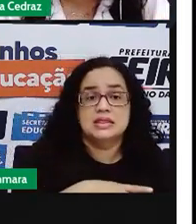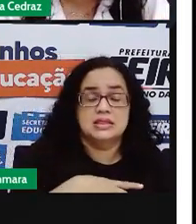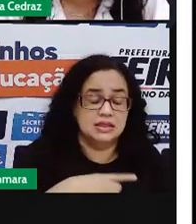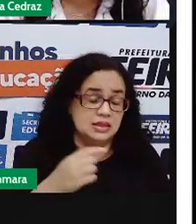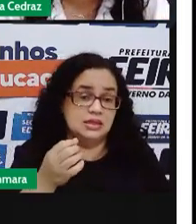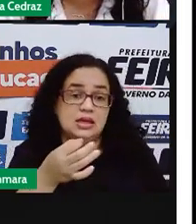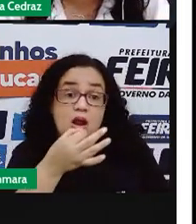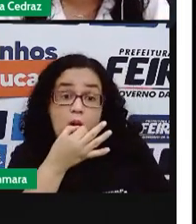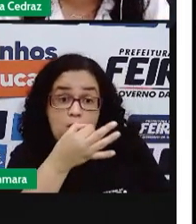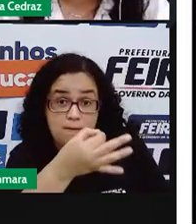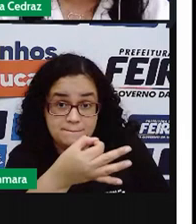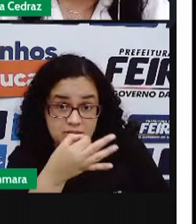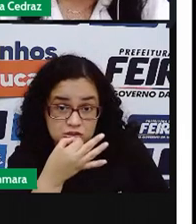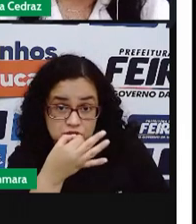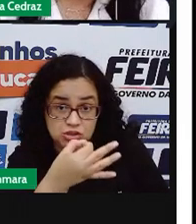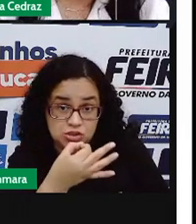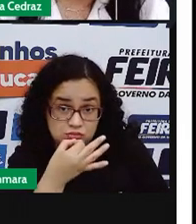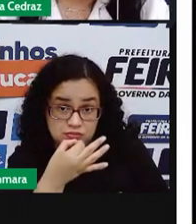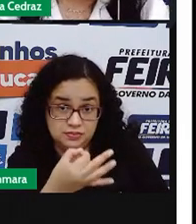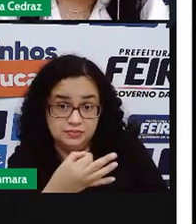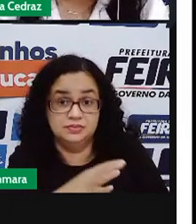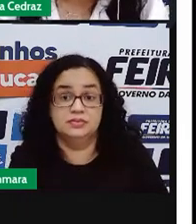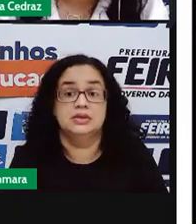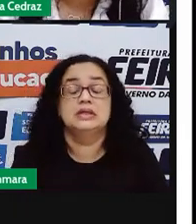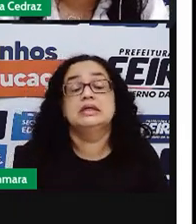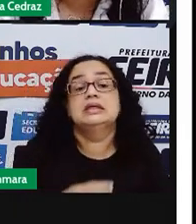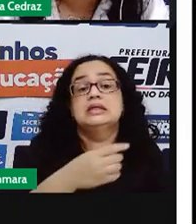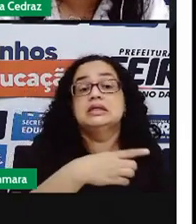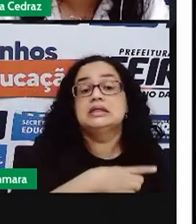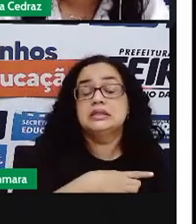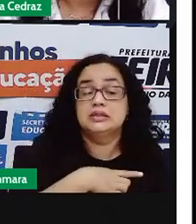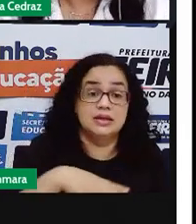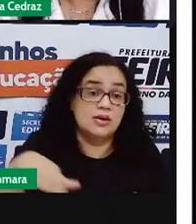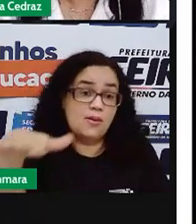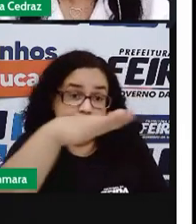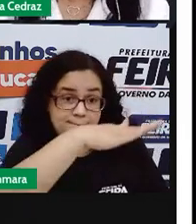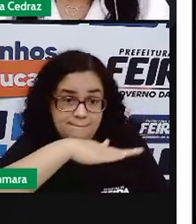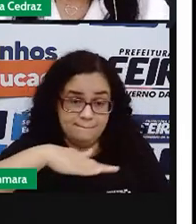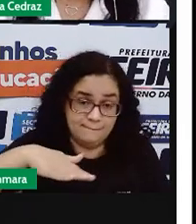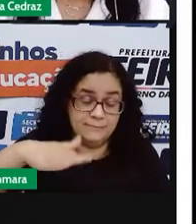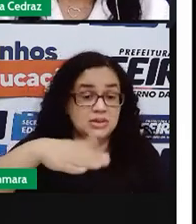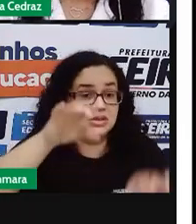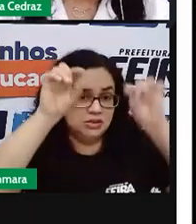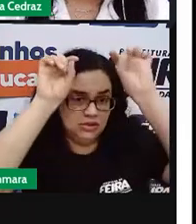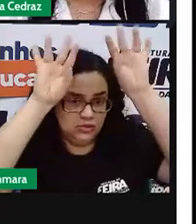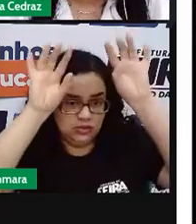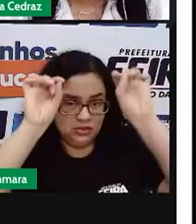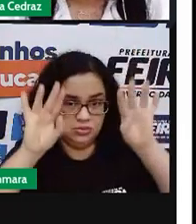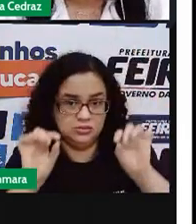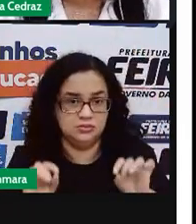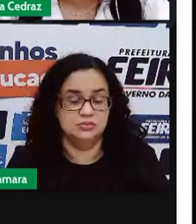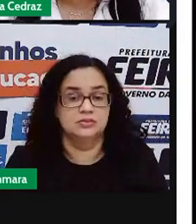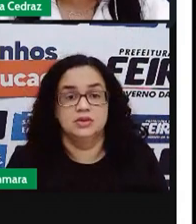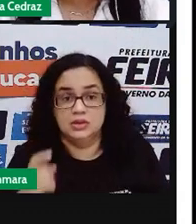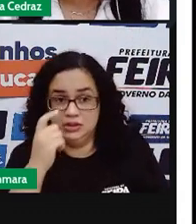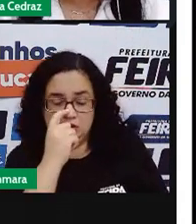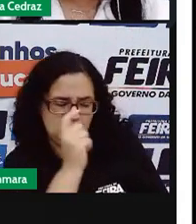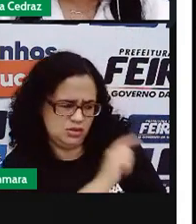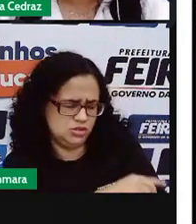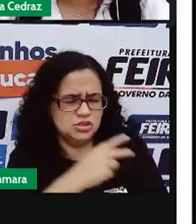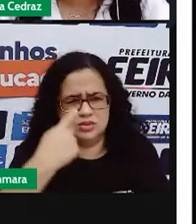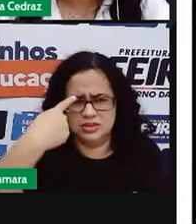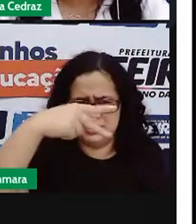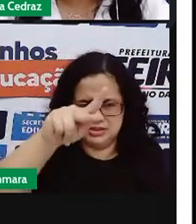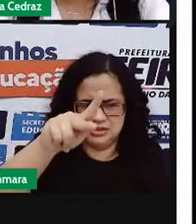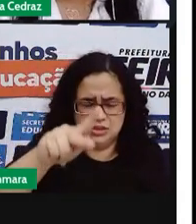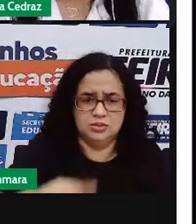Essa campanha publicitária, ela quer alcançar um público excessivo. O lixo é seu.